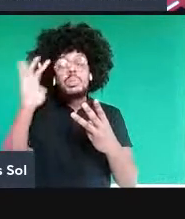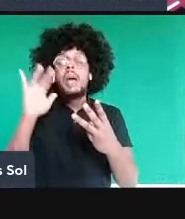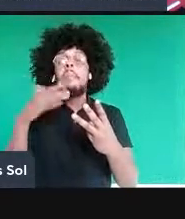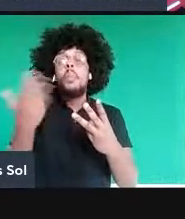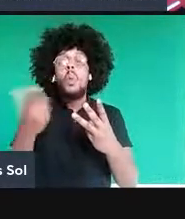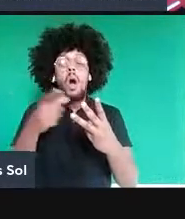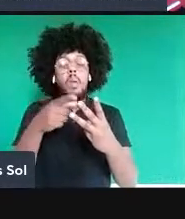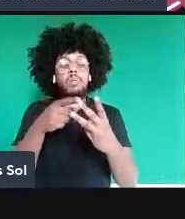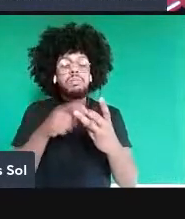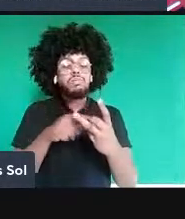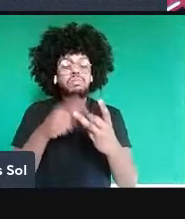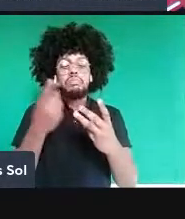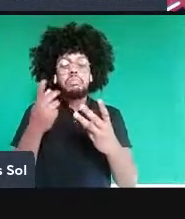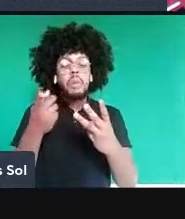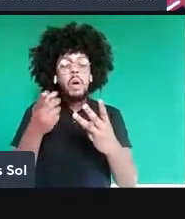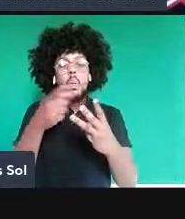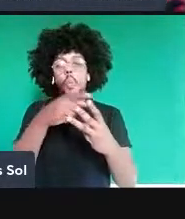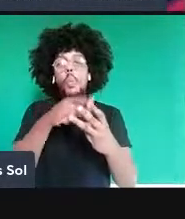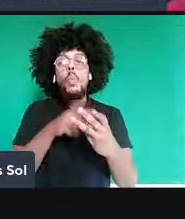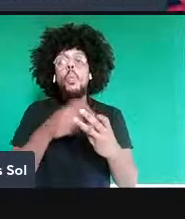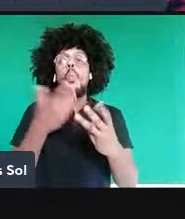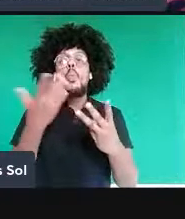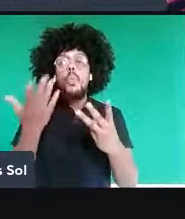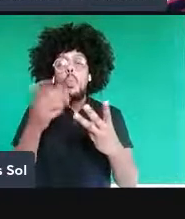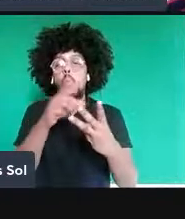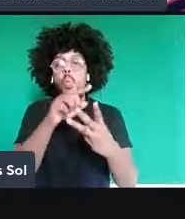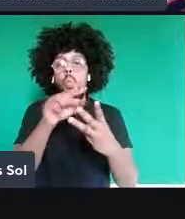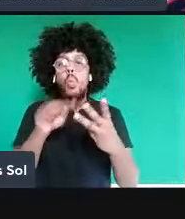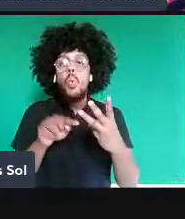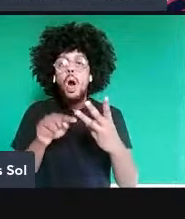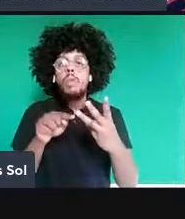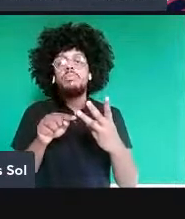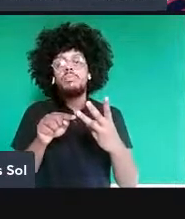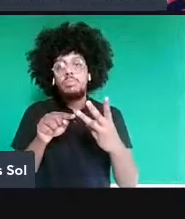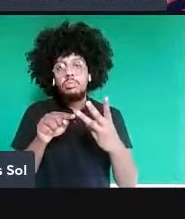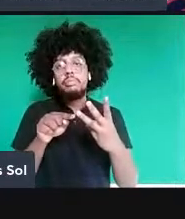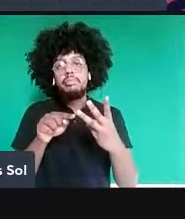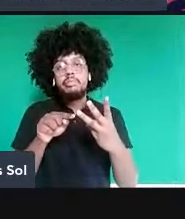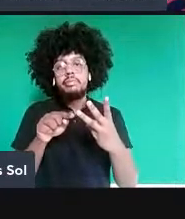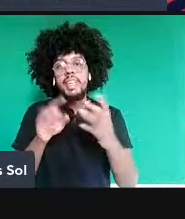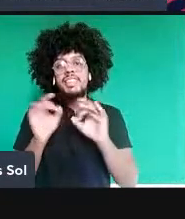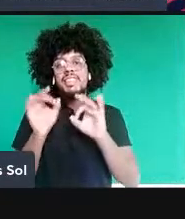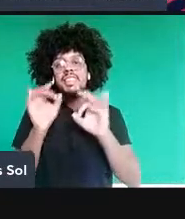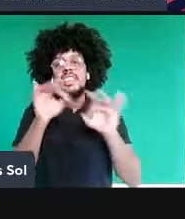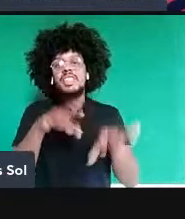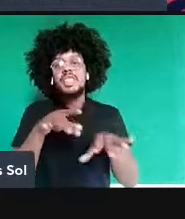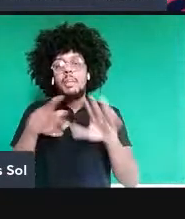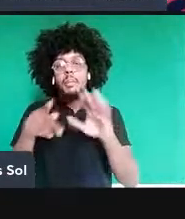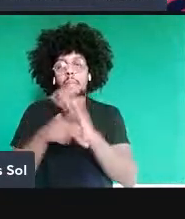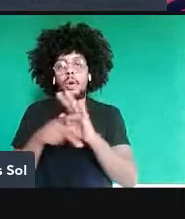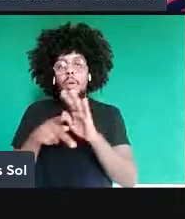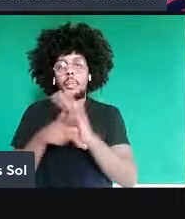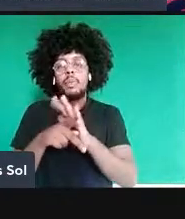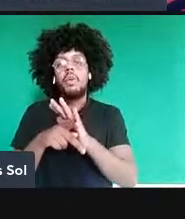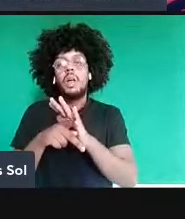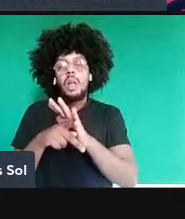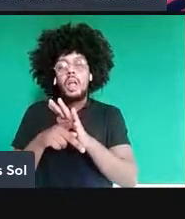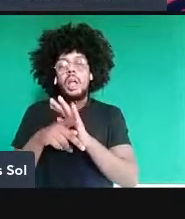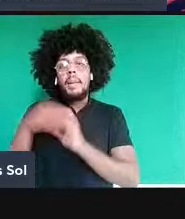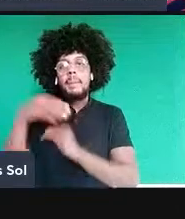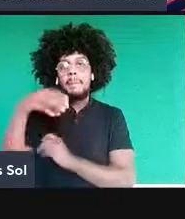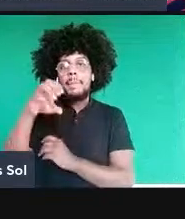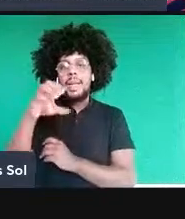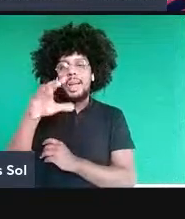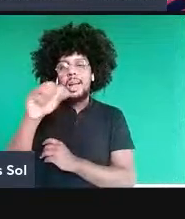combinação das três que está sendo violada pela mecânica quântica. Então, é uma pergunta muito boa. A gente tem feito